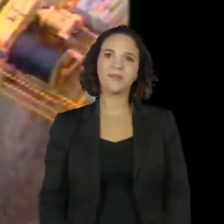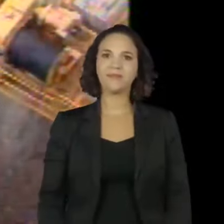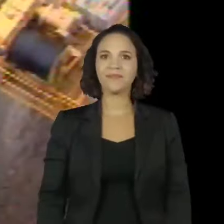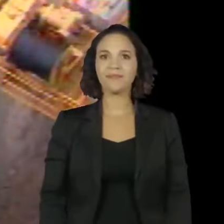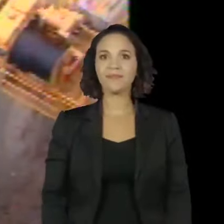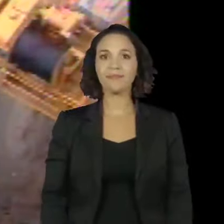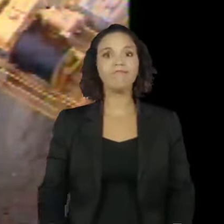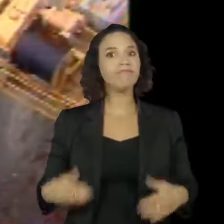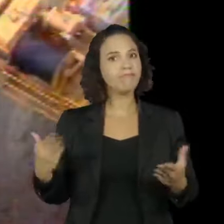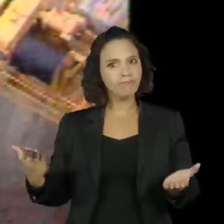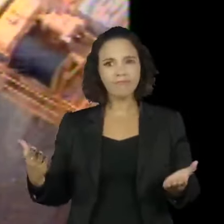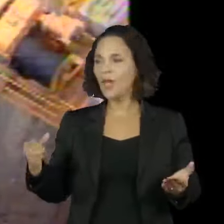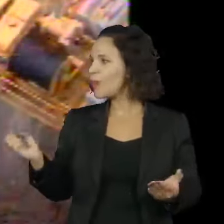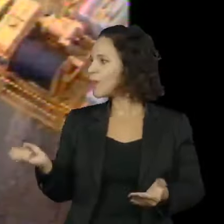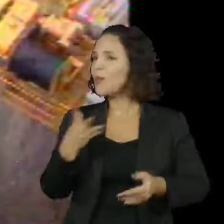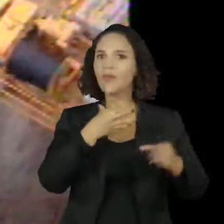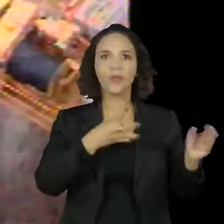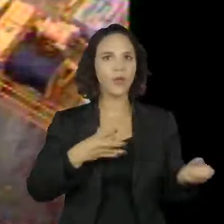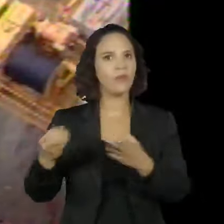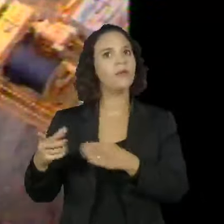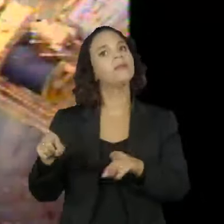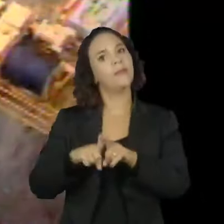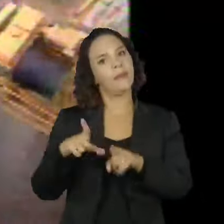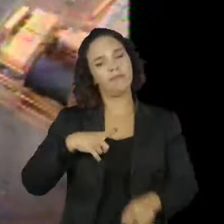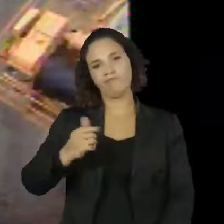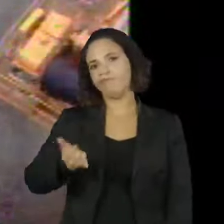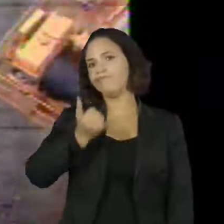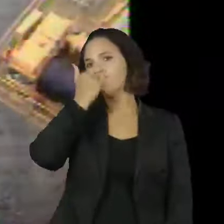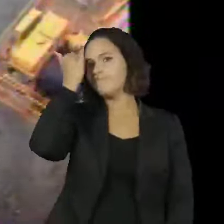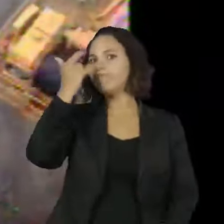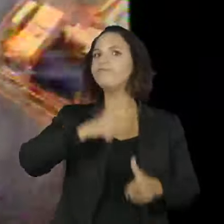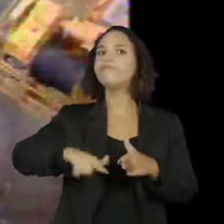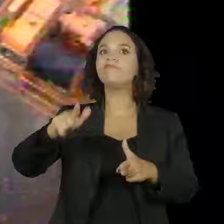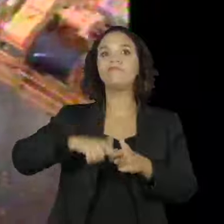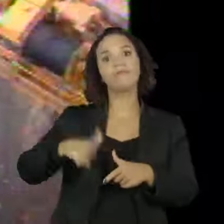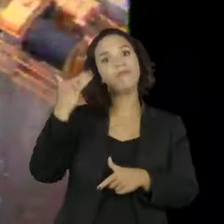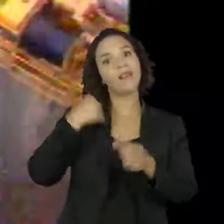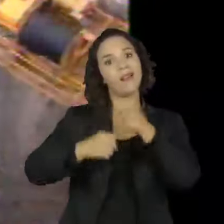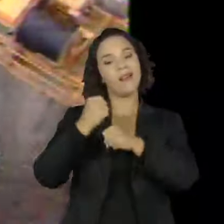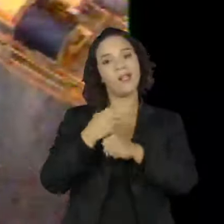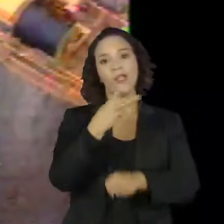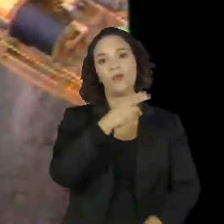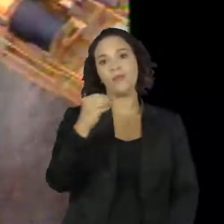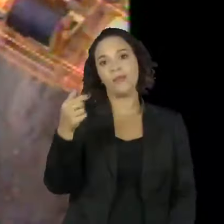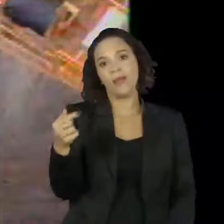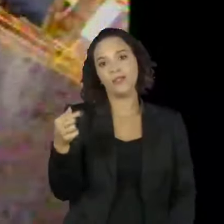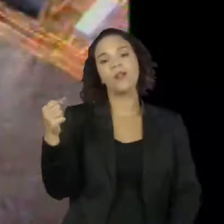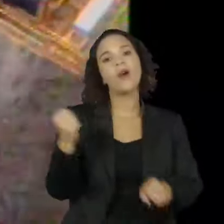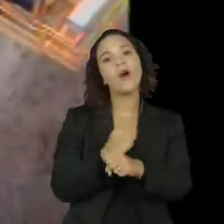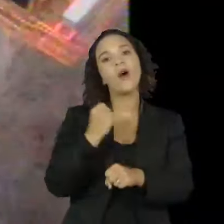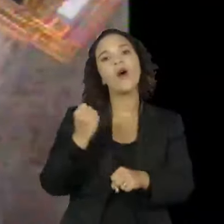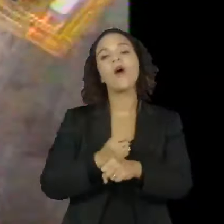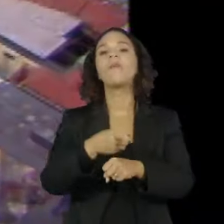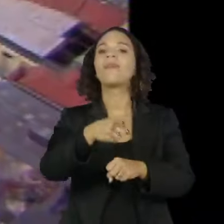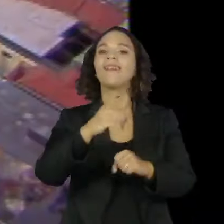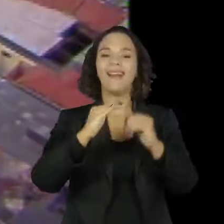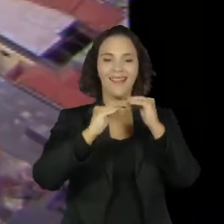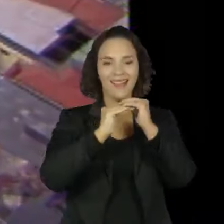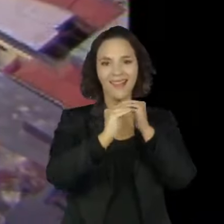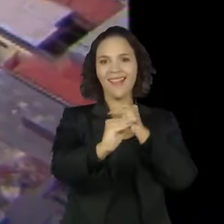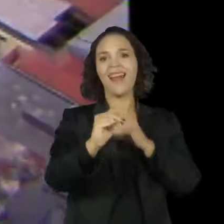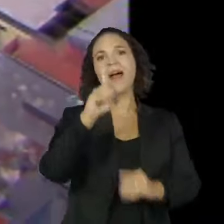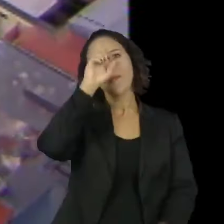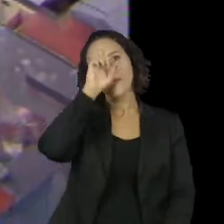E em meio a essa modernização, também tiveram acidentes. Como em 2007, durante a construção da linha 4 Amarela.